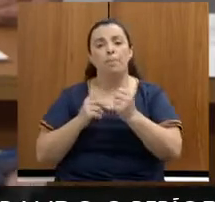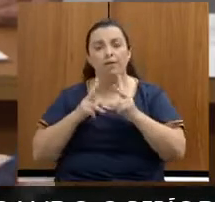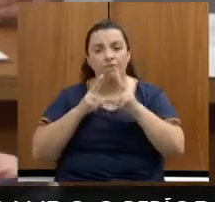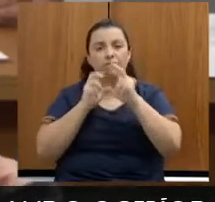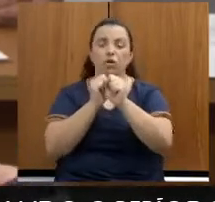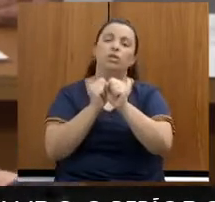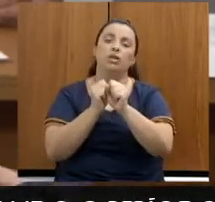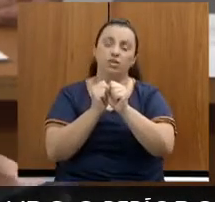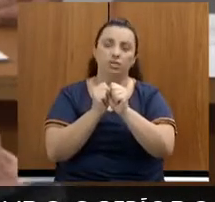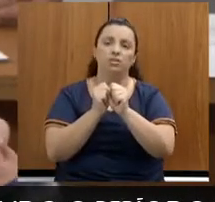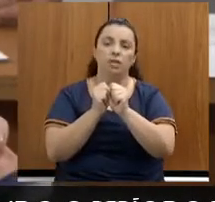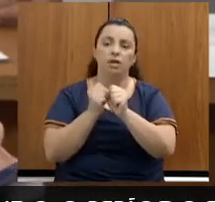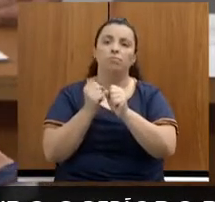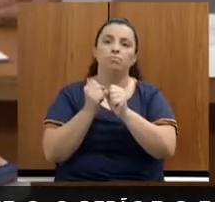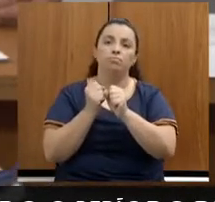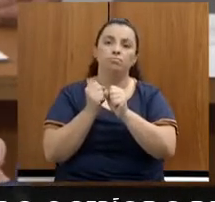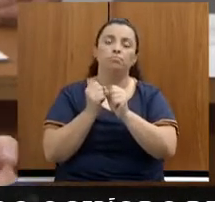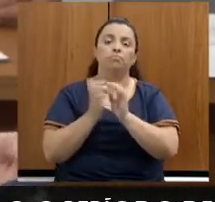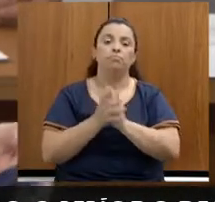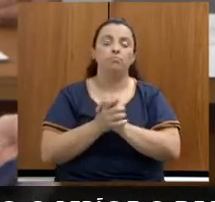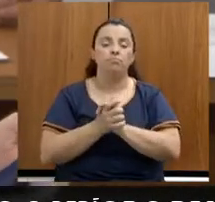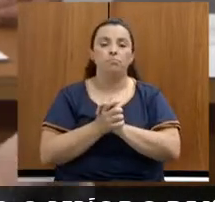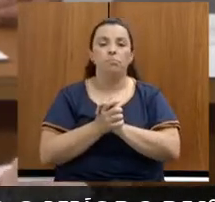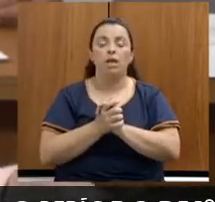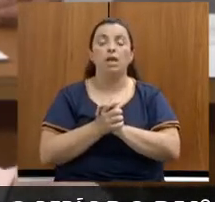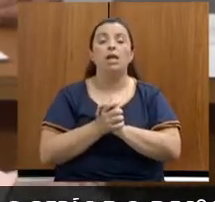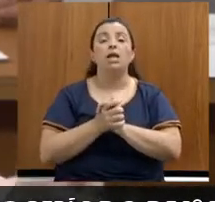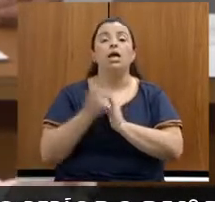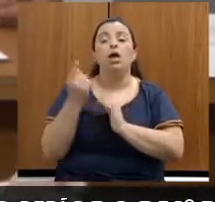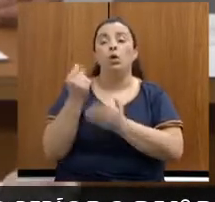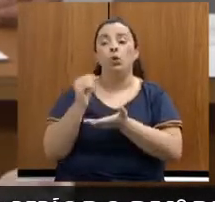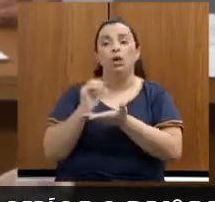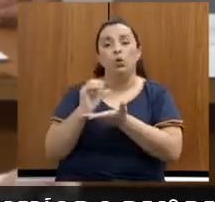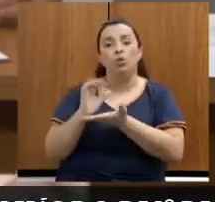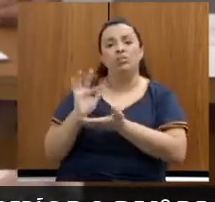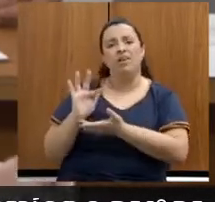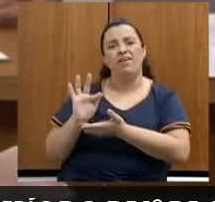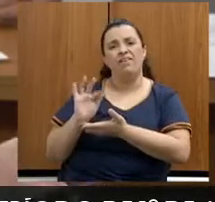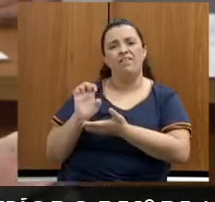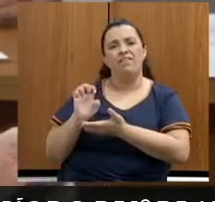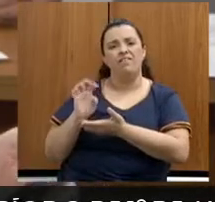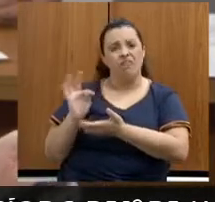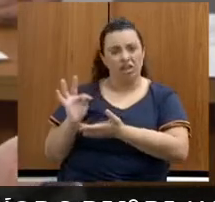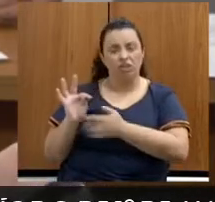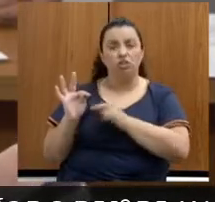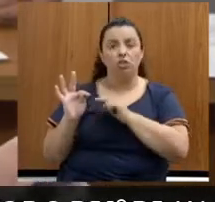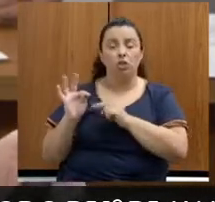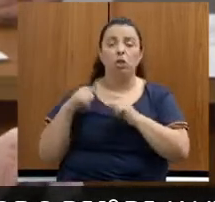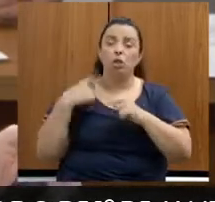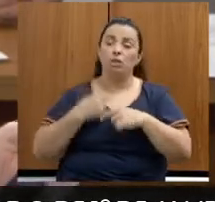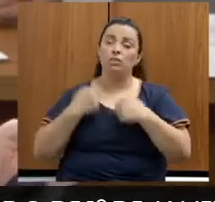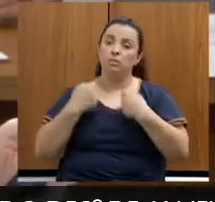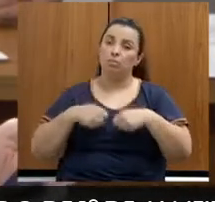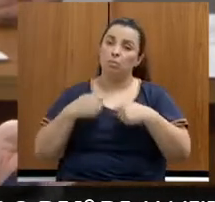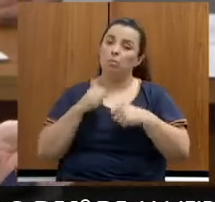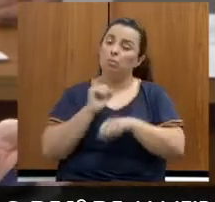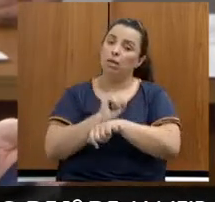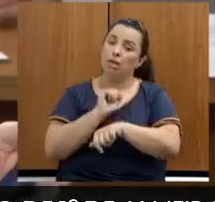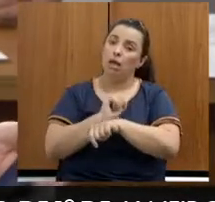ao recurso do FET, nós estamos esperando mesmo chegar aos recursos do governo federal.